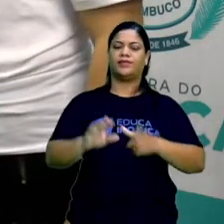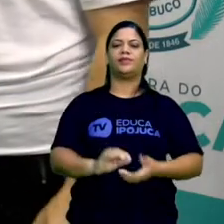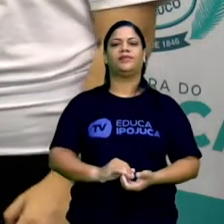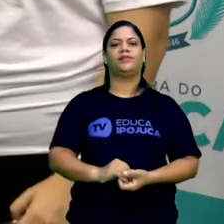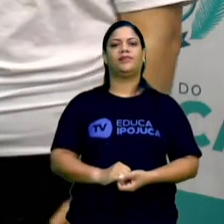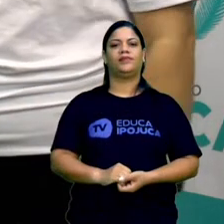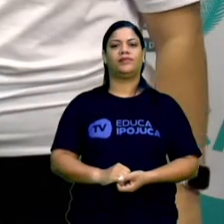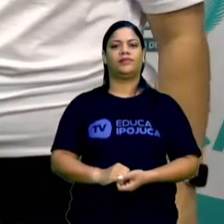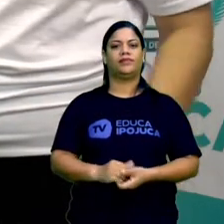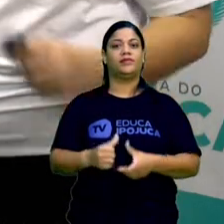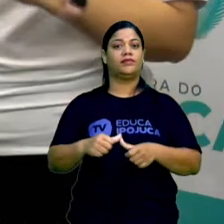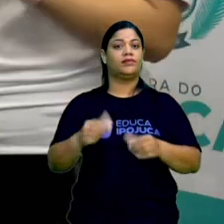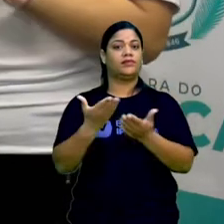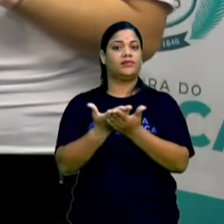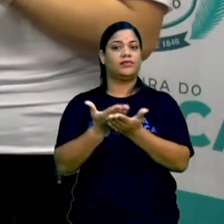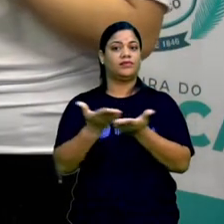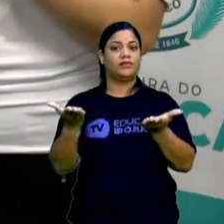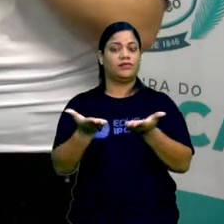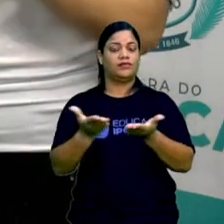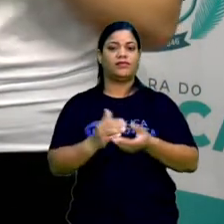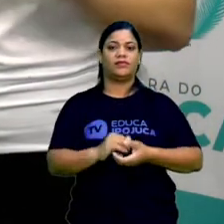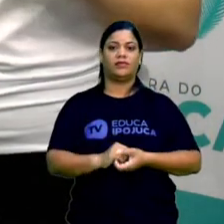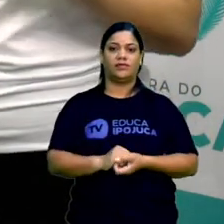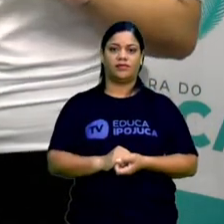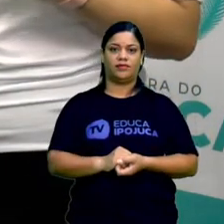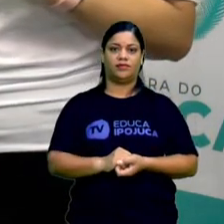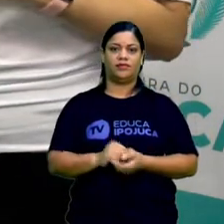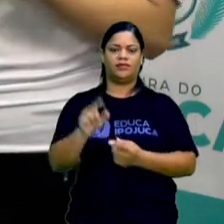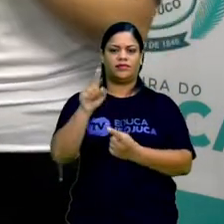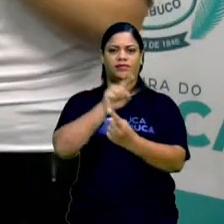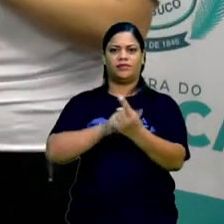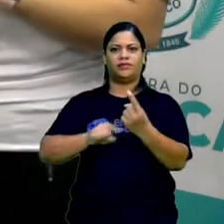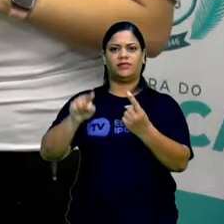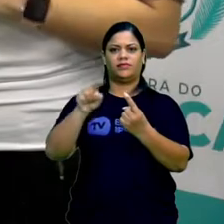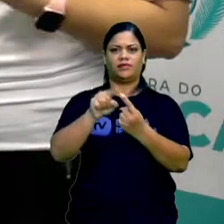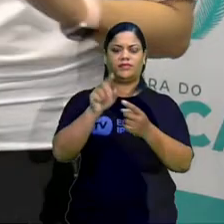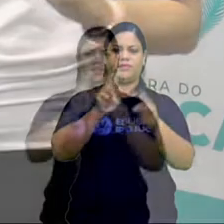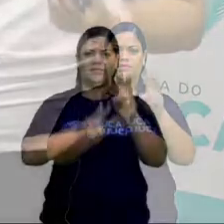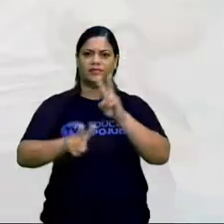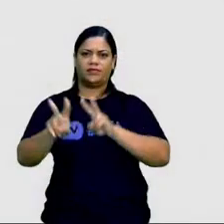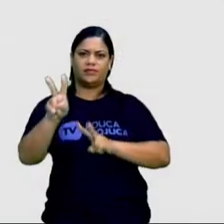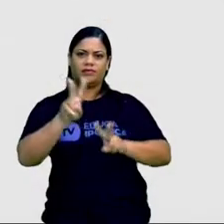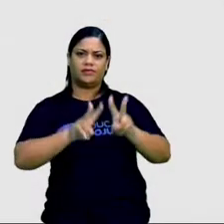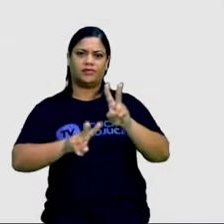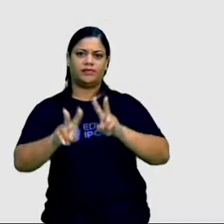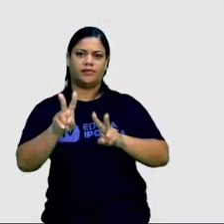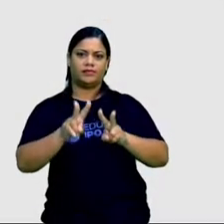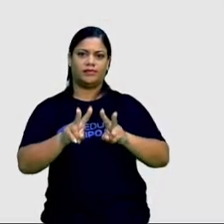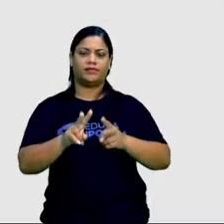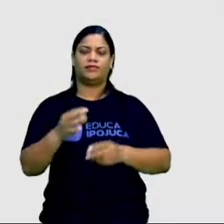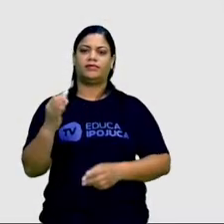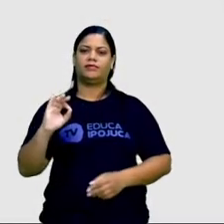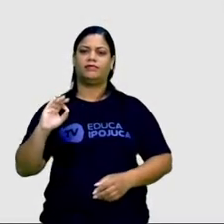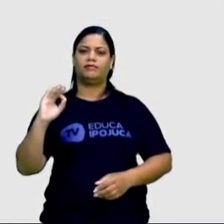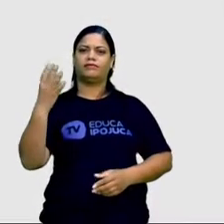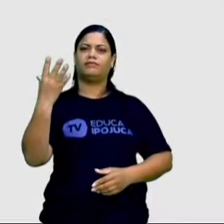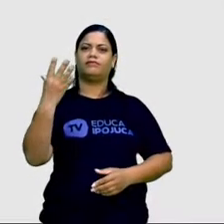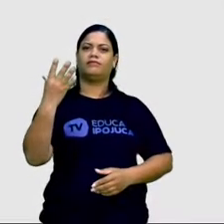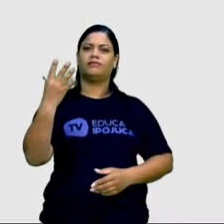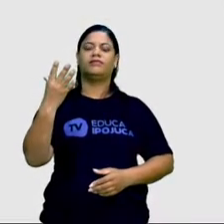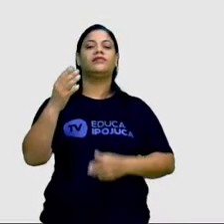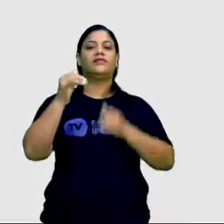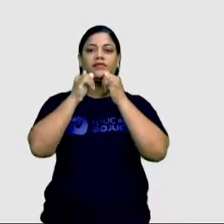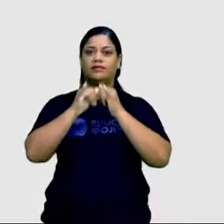O que temos para hoje? Vamos aos nossos objetivos. Analisar o fenômeno da disseminação de notícias